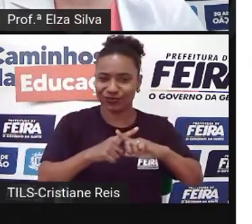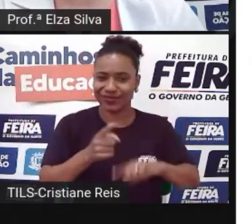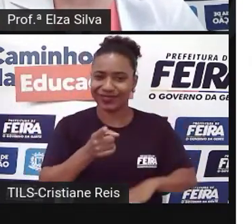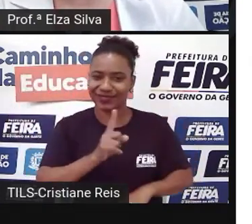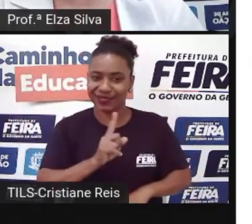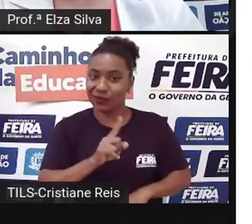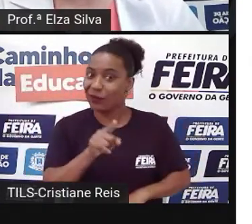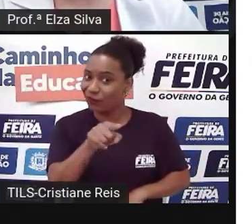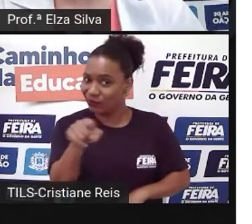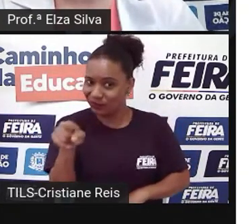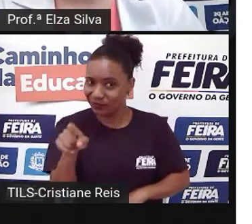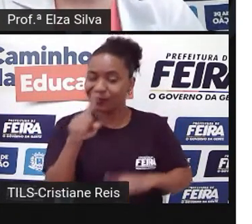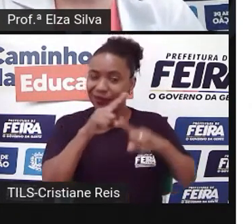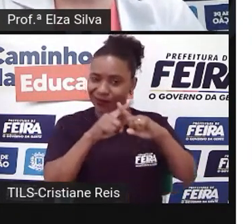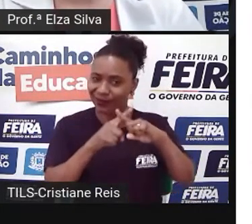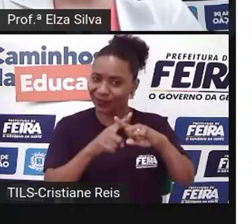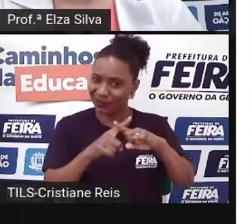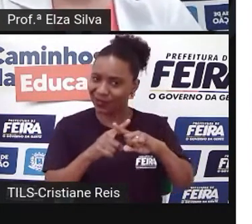X Não se esqueçam